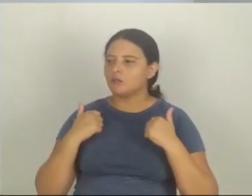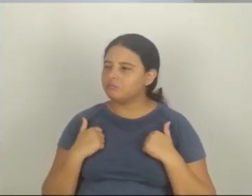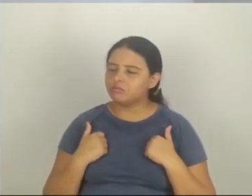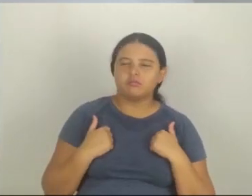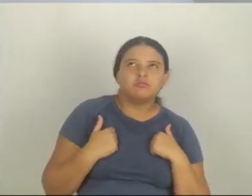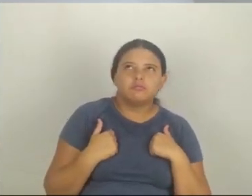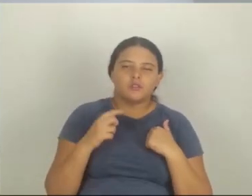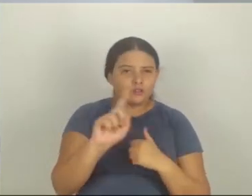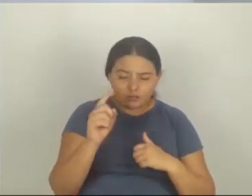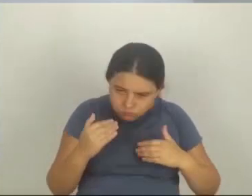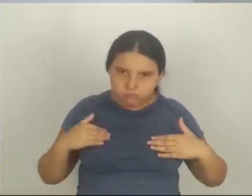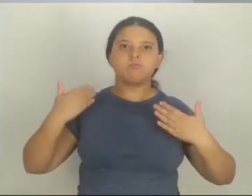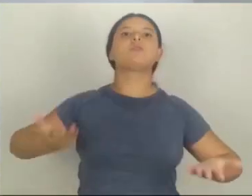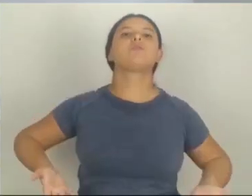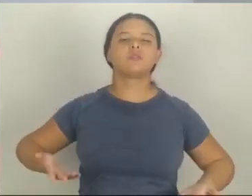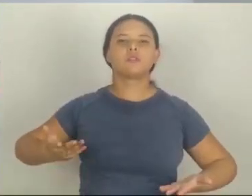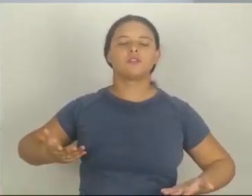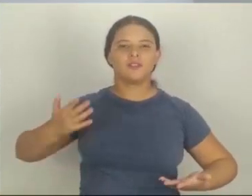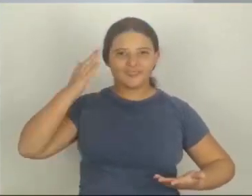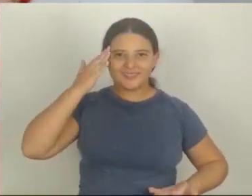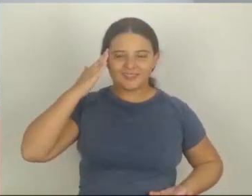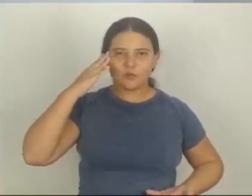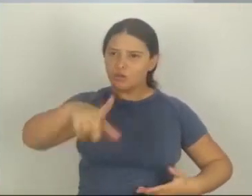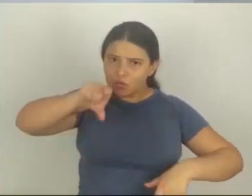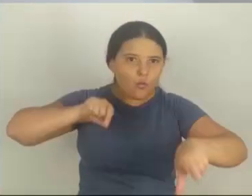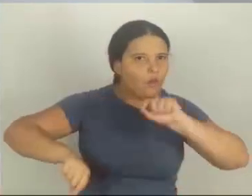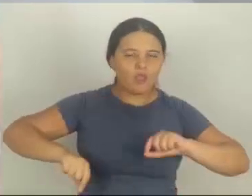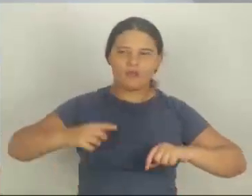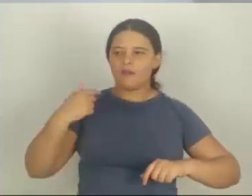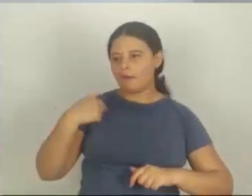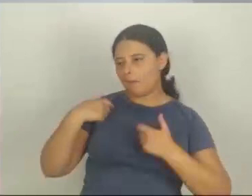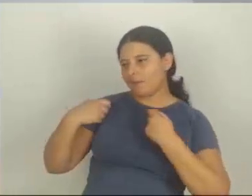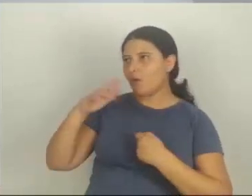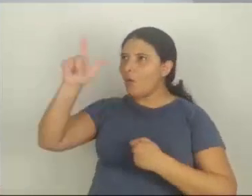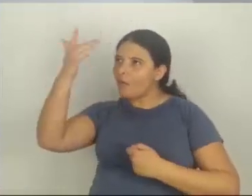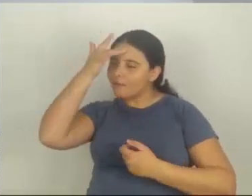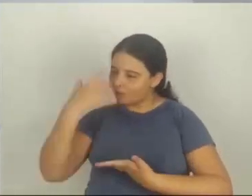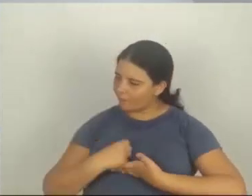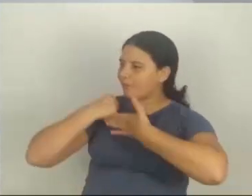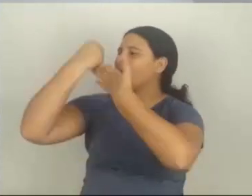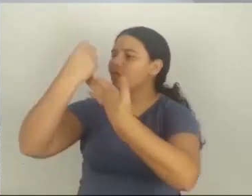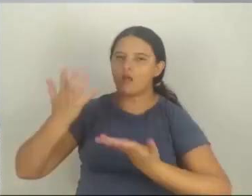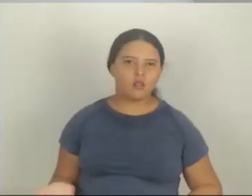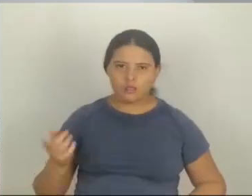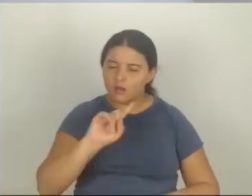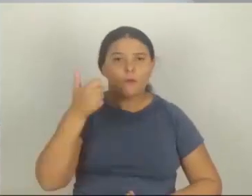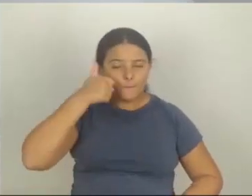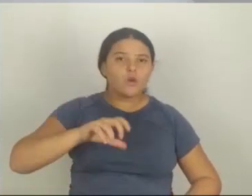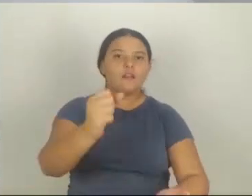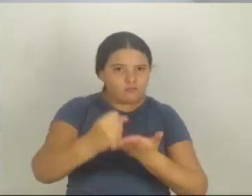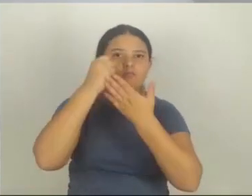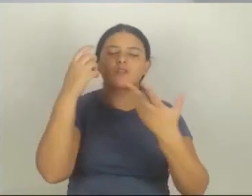passividade. Tem que sair daquele papel de ser salva, de ser assumida, sabe? Mulher